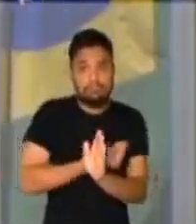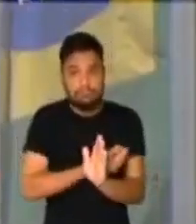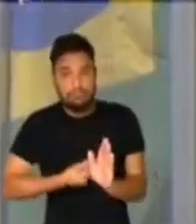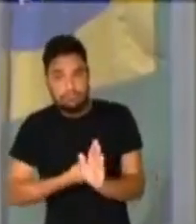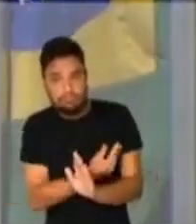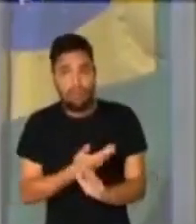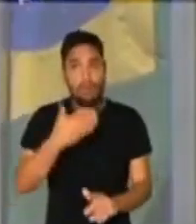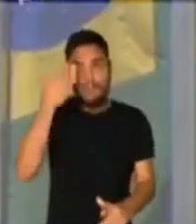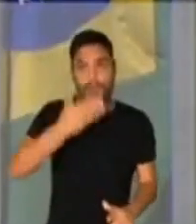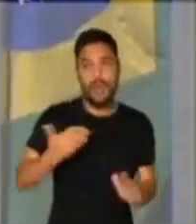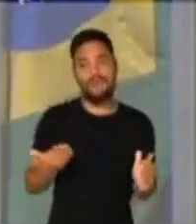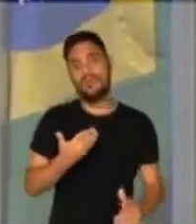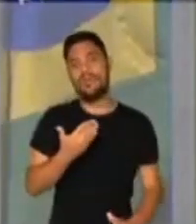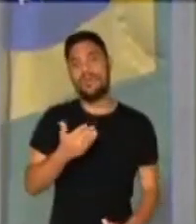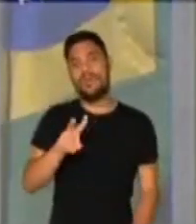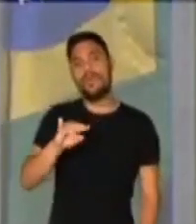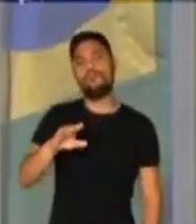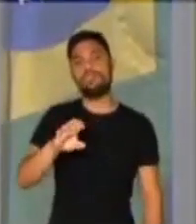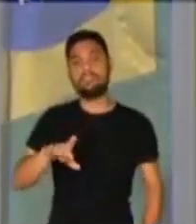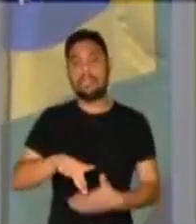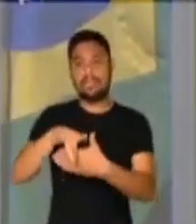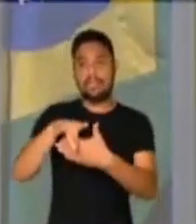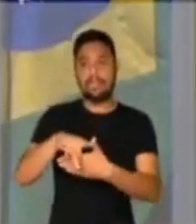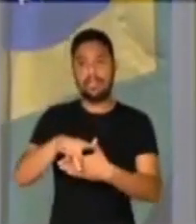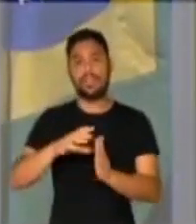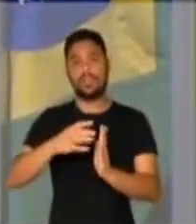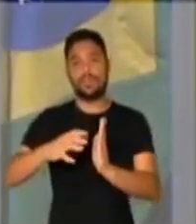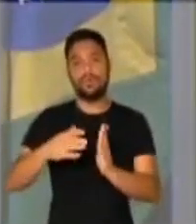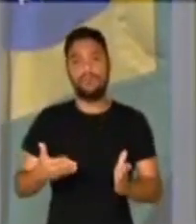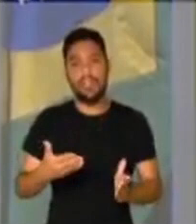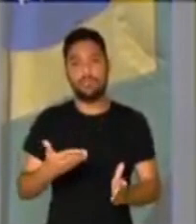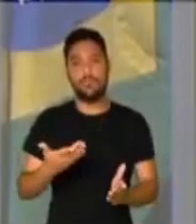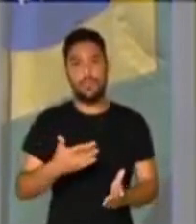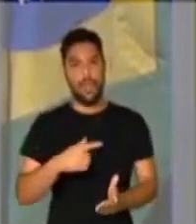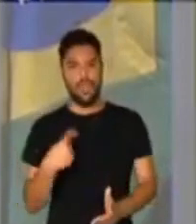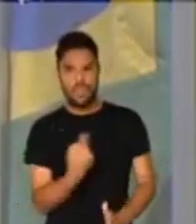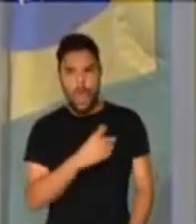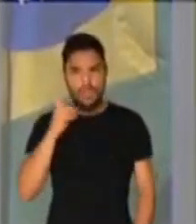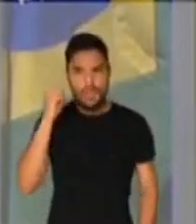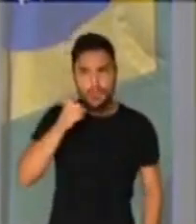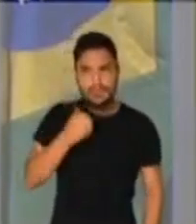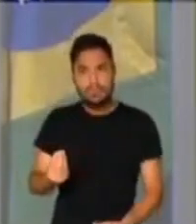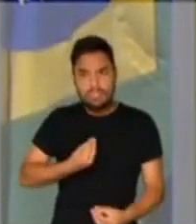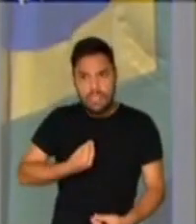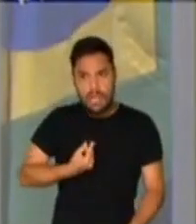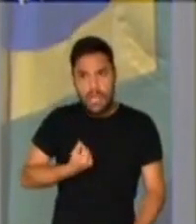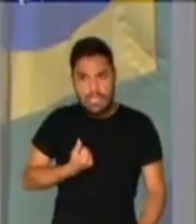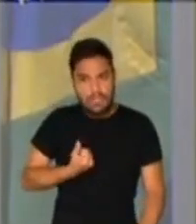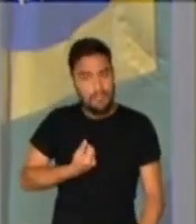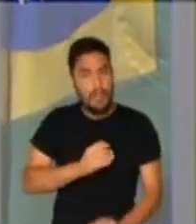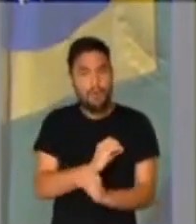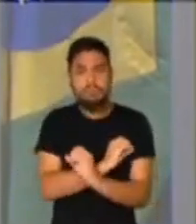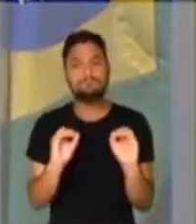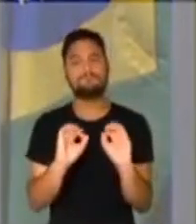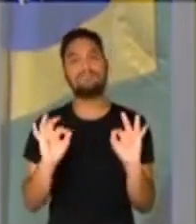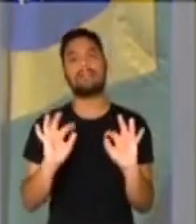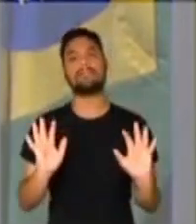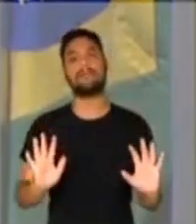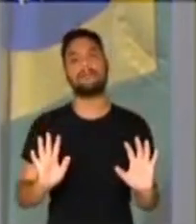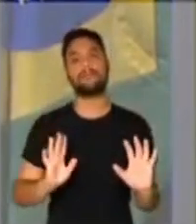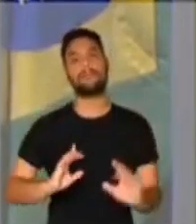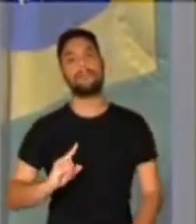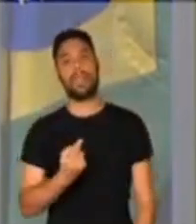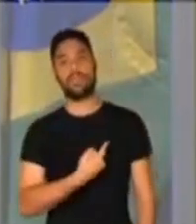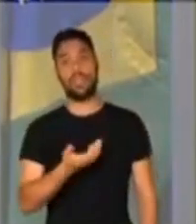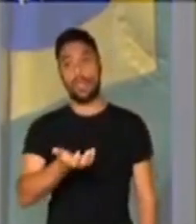do vice-líder do governo Medeiros, nenhum de nós recebeu um centavo por isso. O que nós queremos é